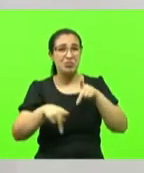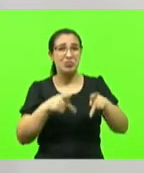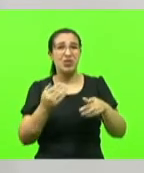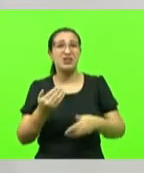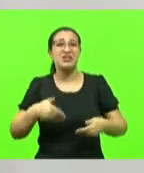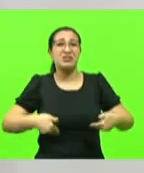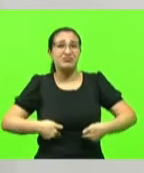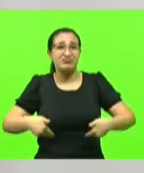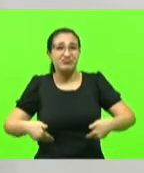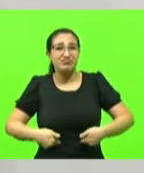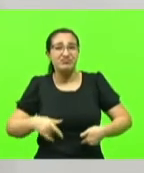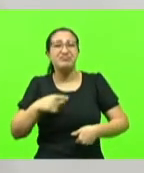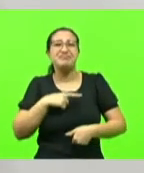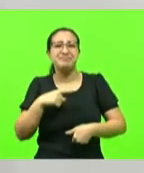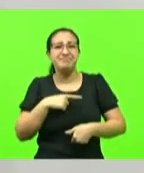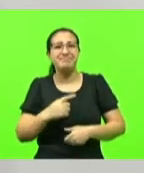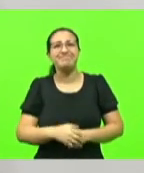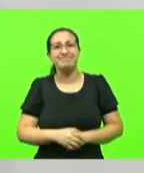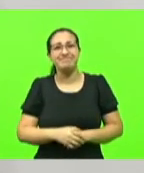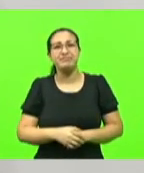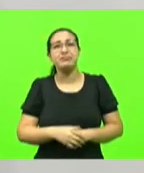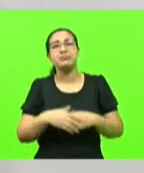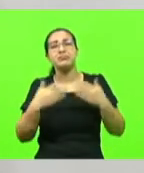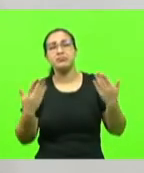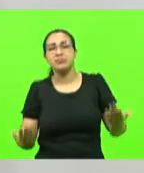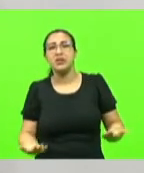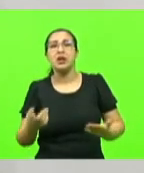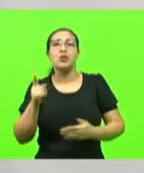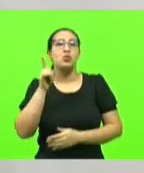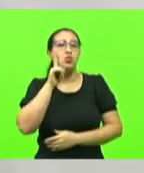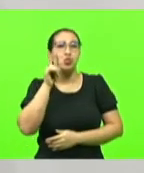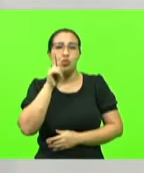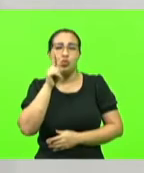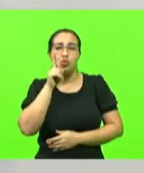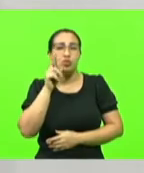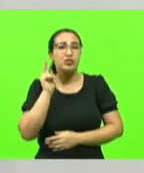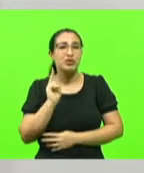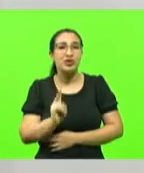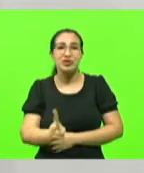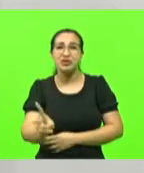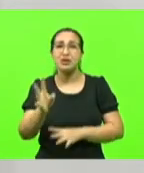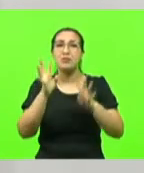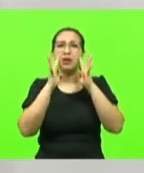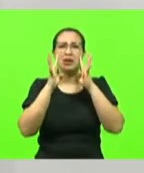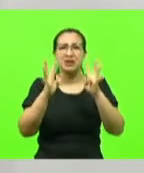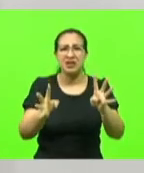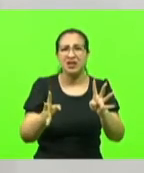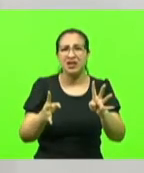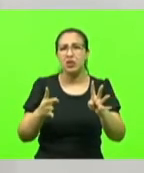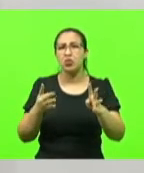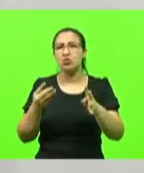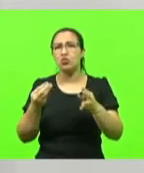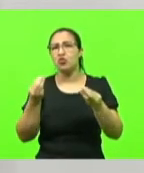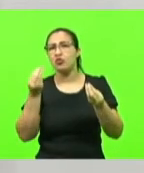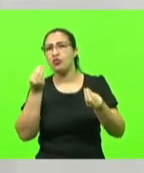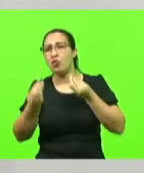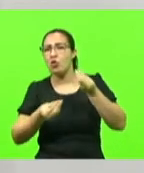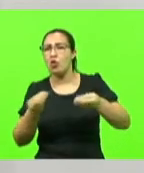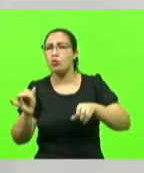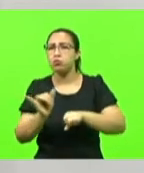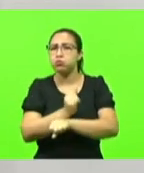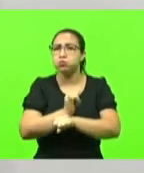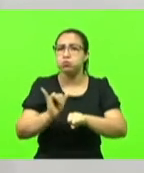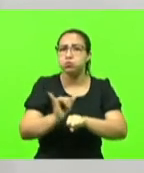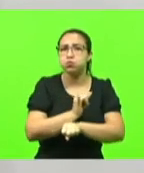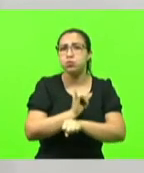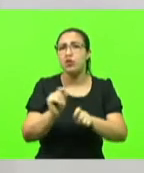senhoras deputadas deputados precisamos cada dia mais estar atentos e buscar as alternativas que estão aqui em nossa frente